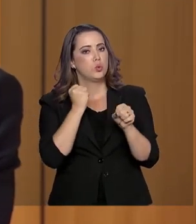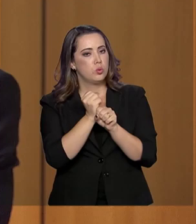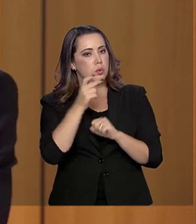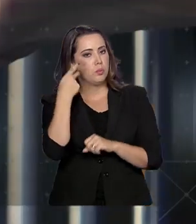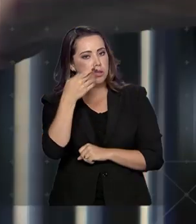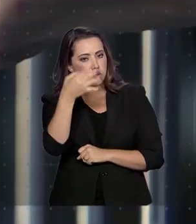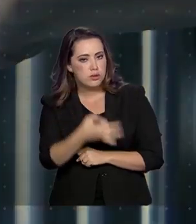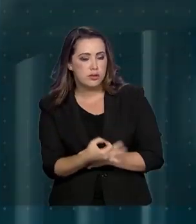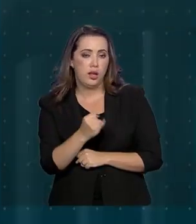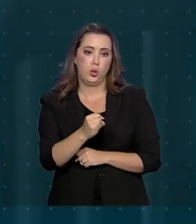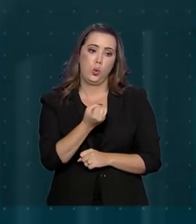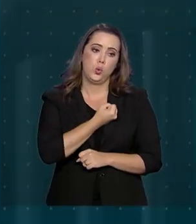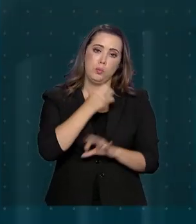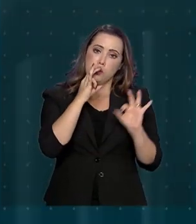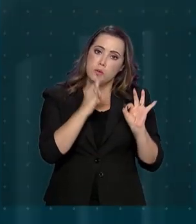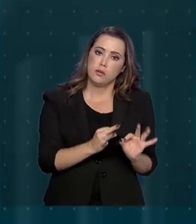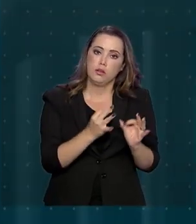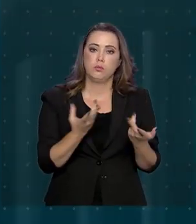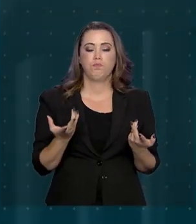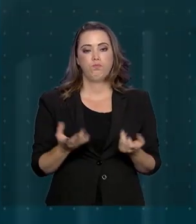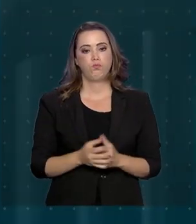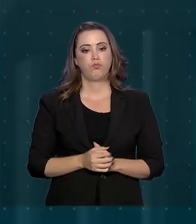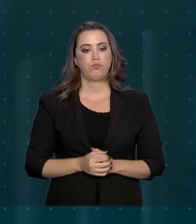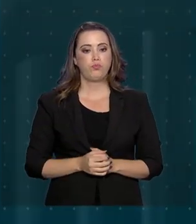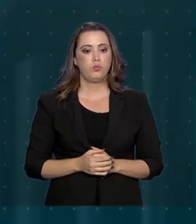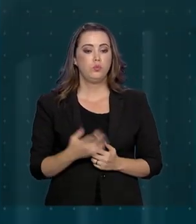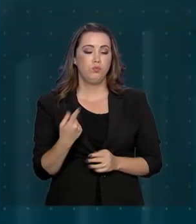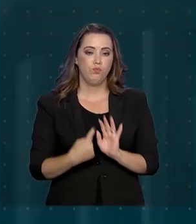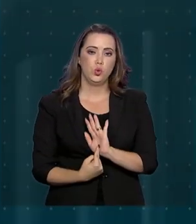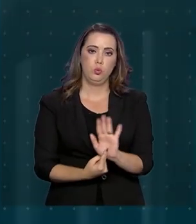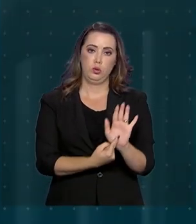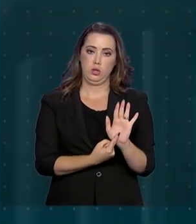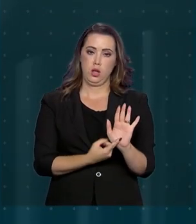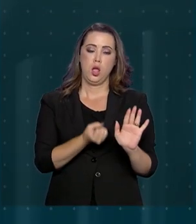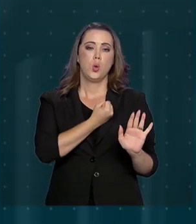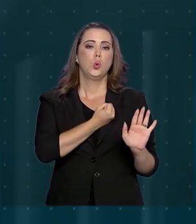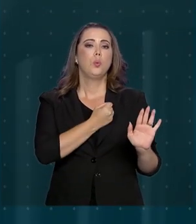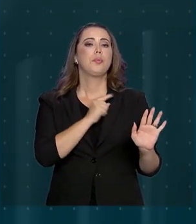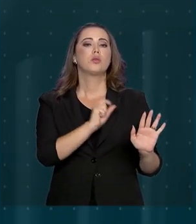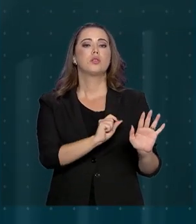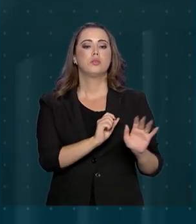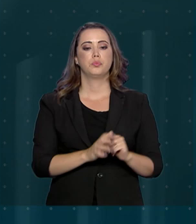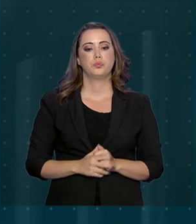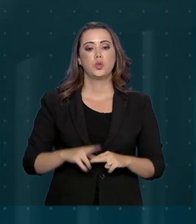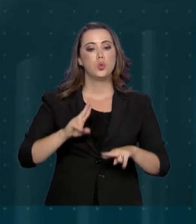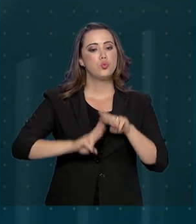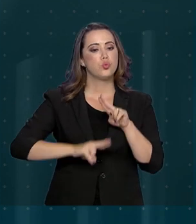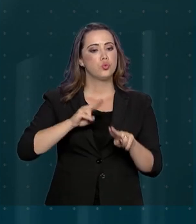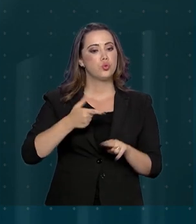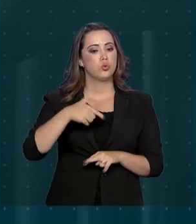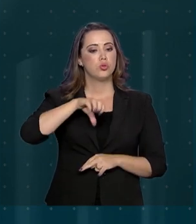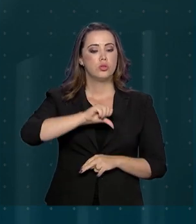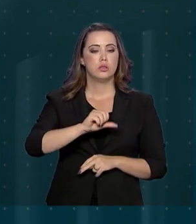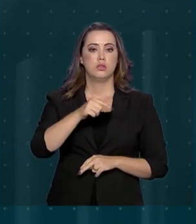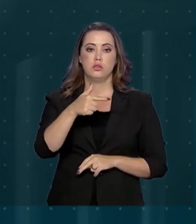dados. Os números do Infopem mostram que, em junho de 2019, o Brasil tinha